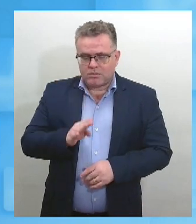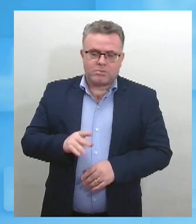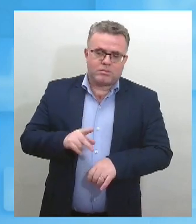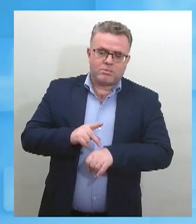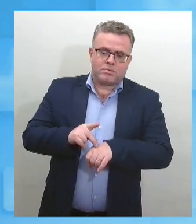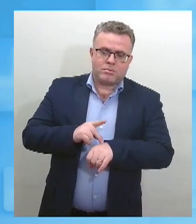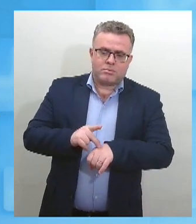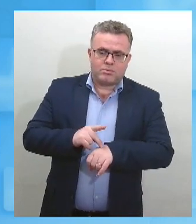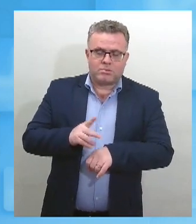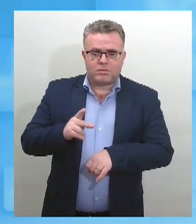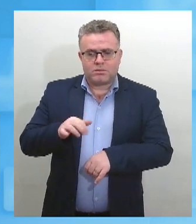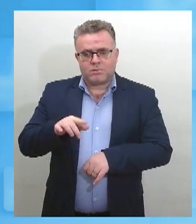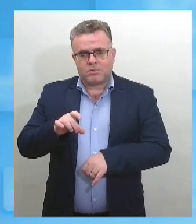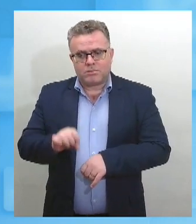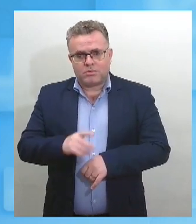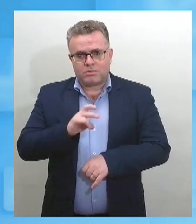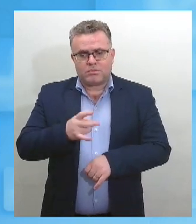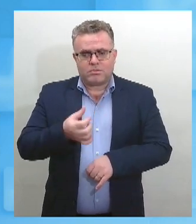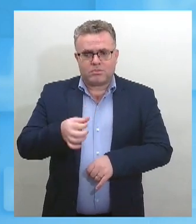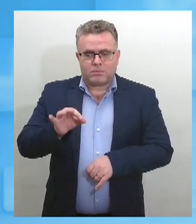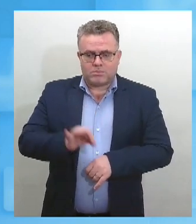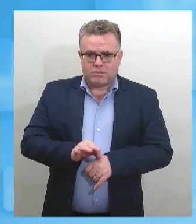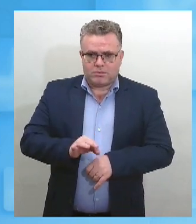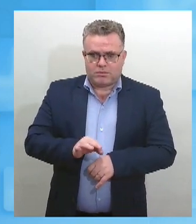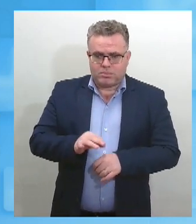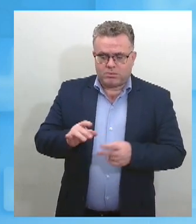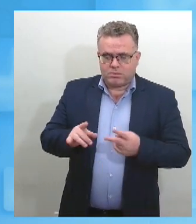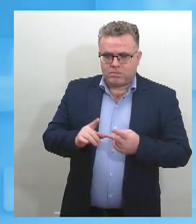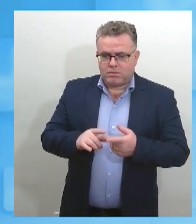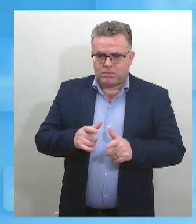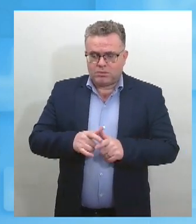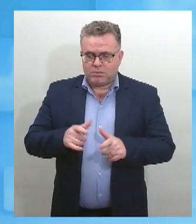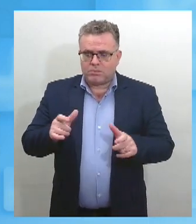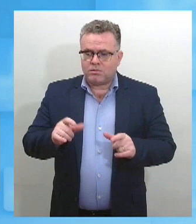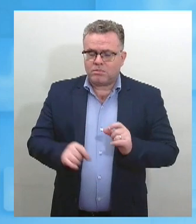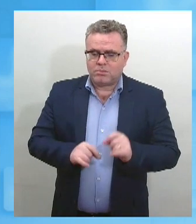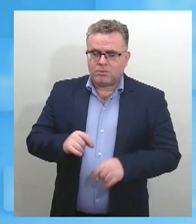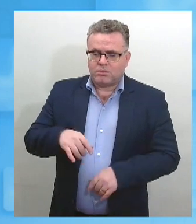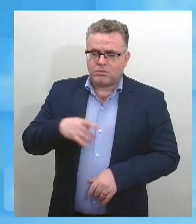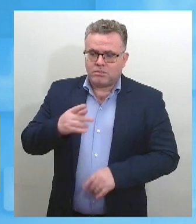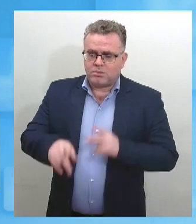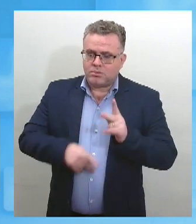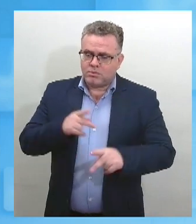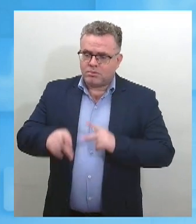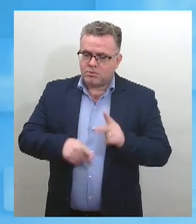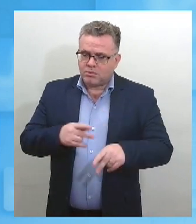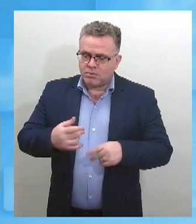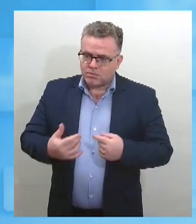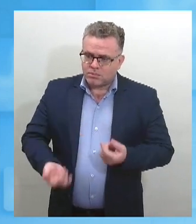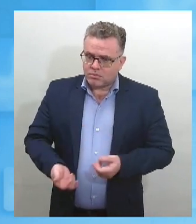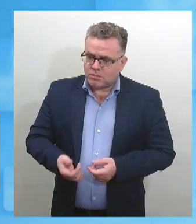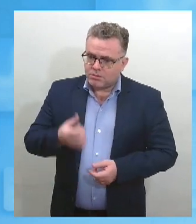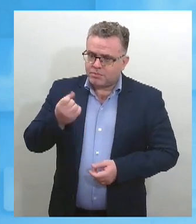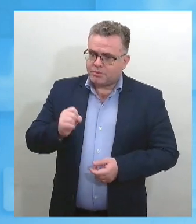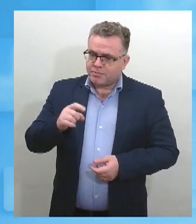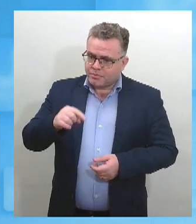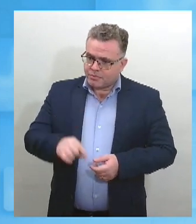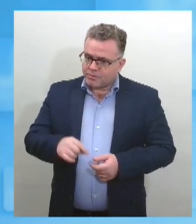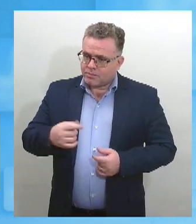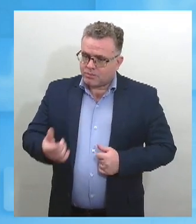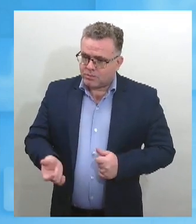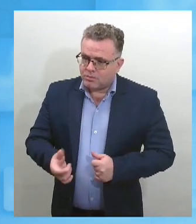56%, sendo maioria na população. Em Sergipe, o percentual de pretos e pardos chega a